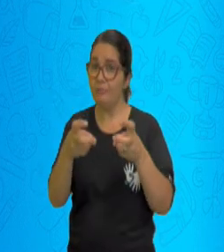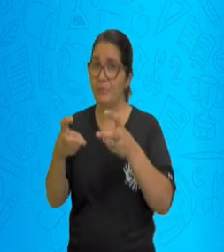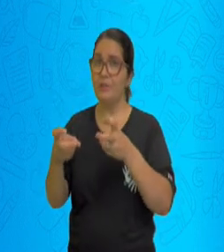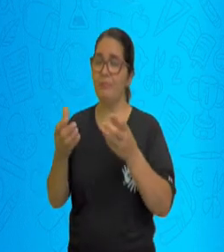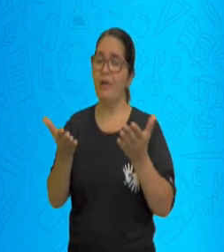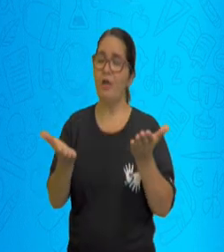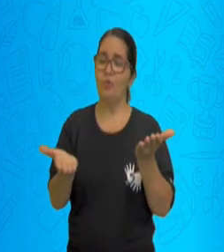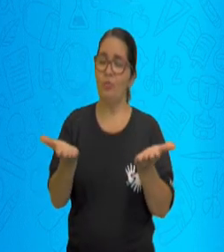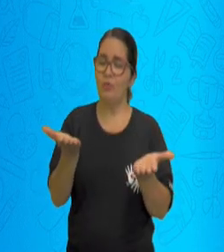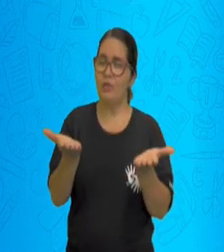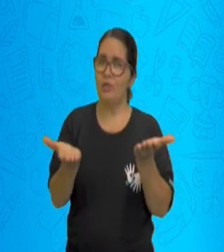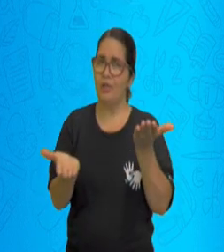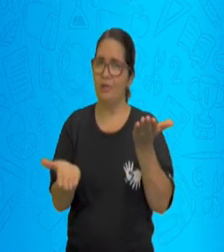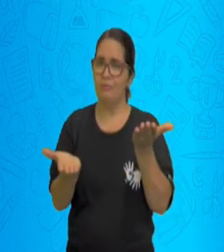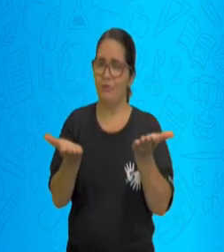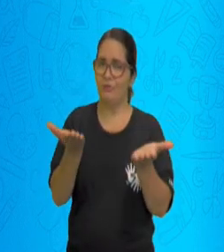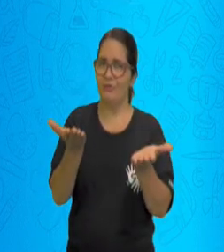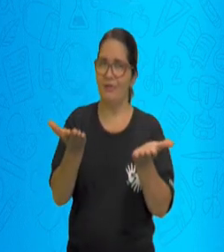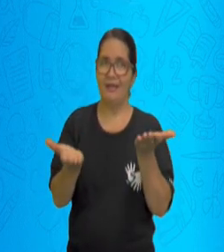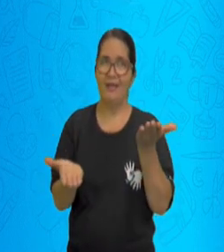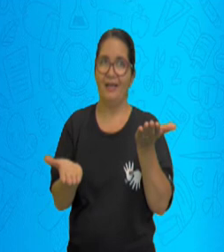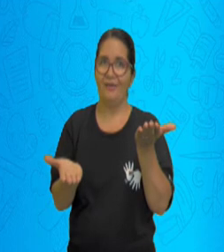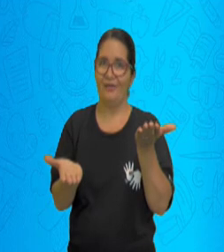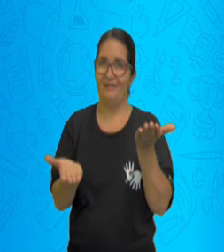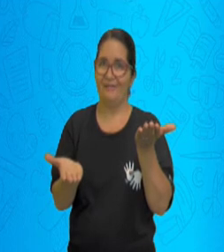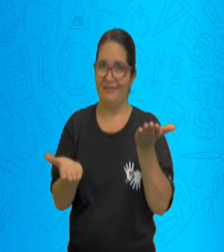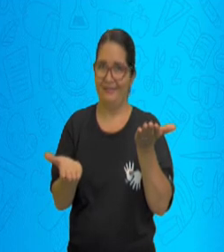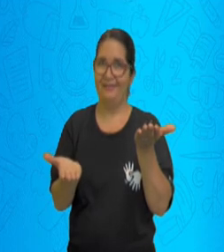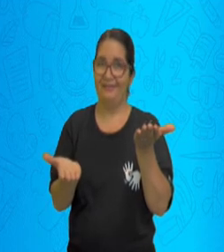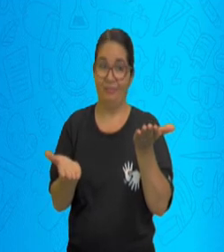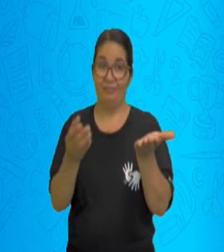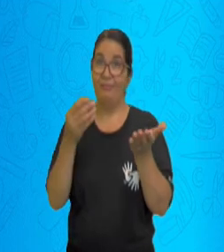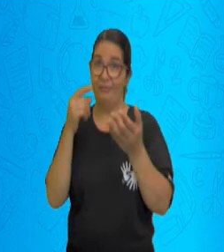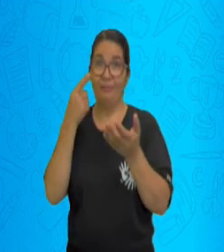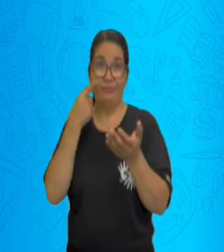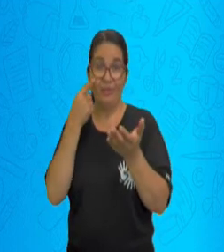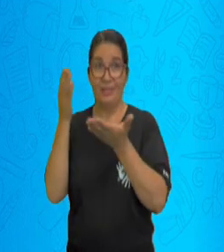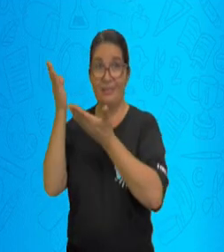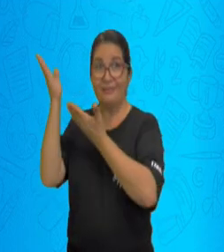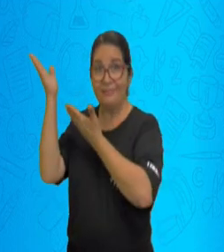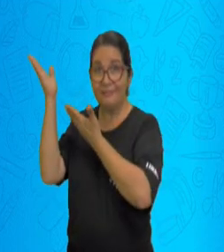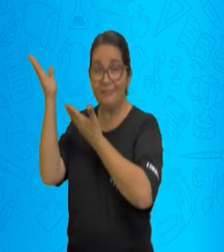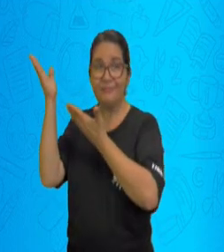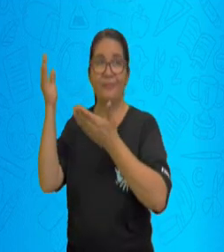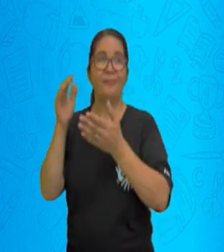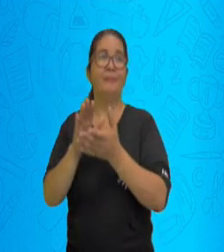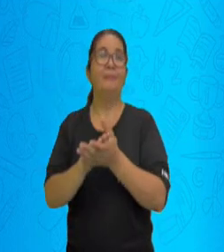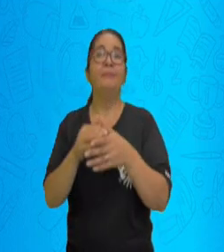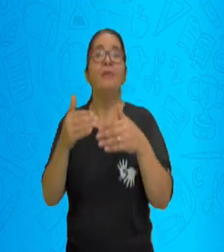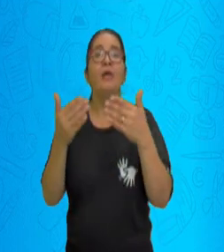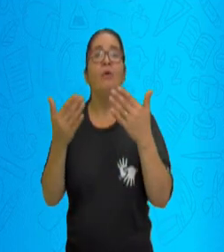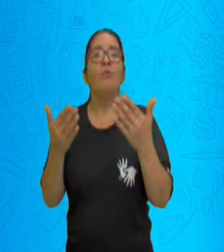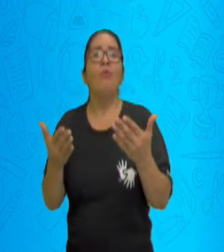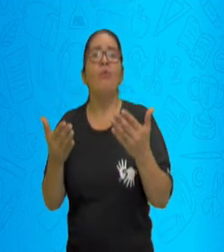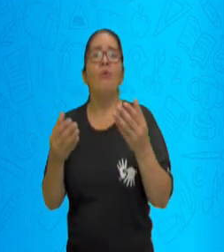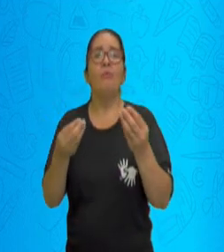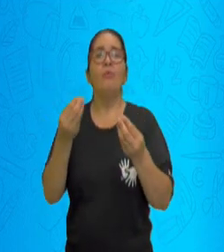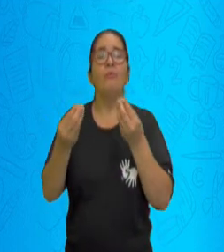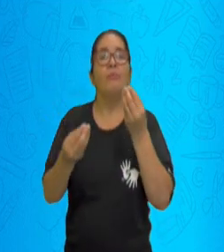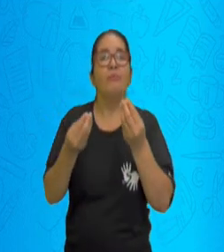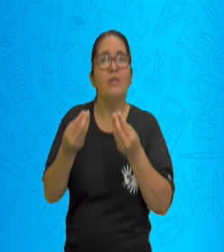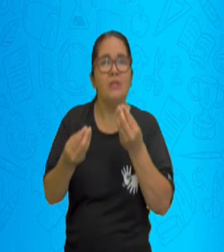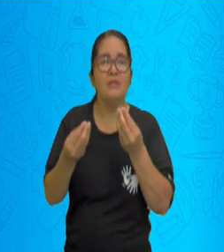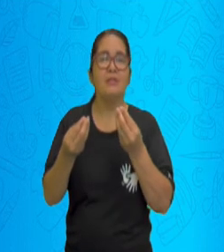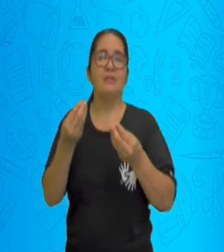3, 4, 5, 6, 7, 8, 9, 10. Para que essa balança fique em